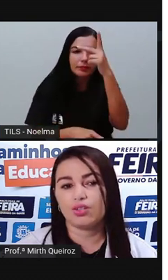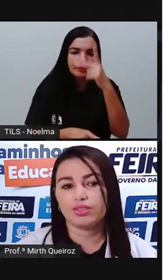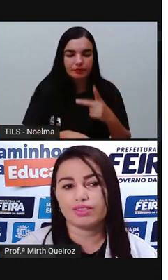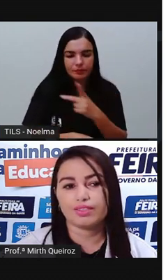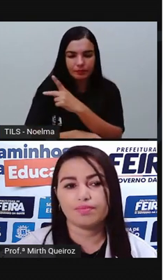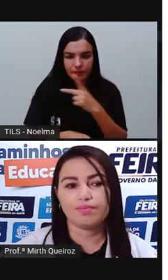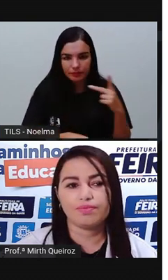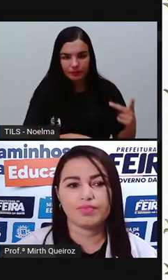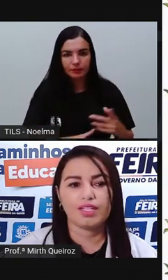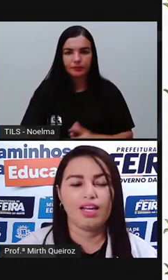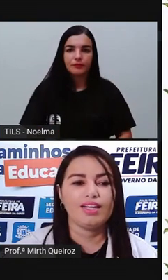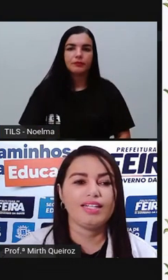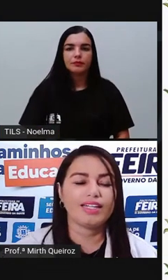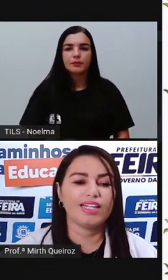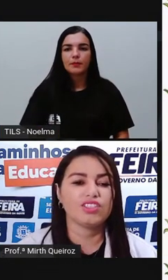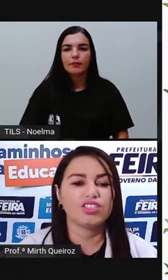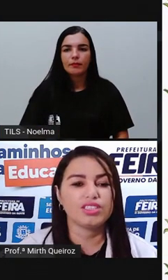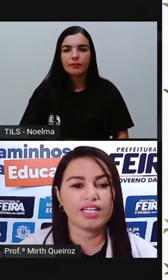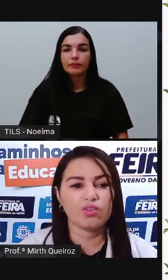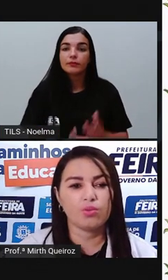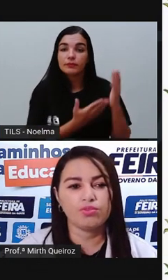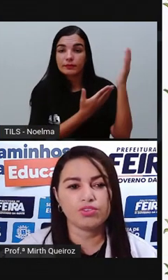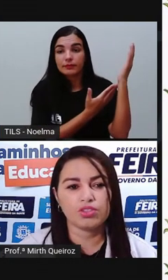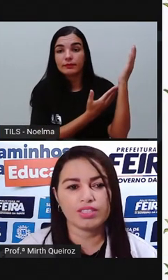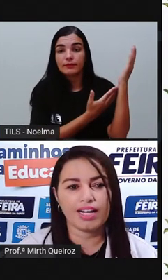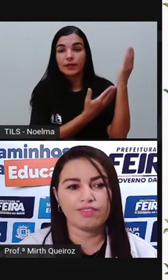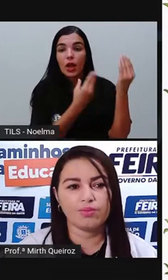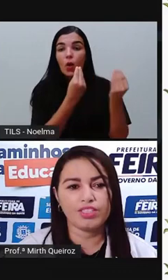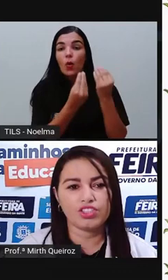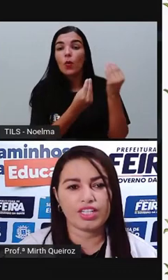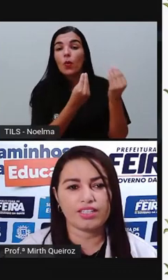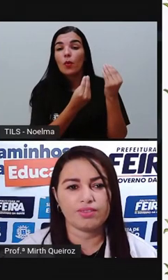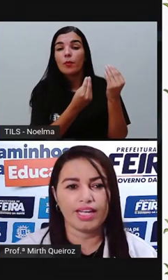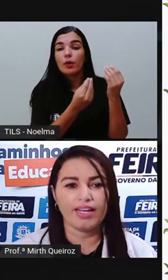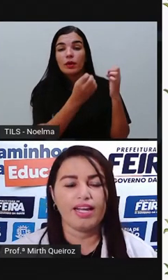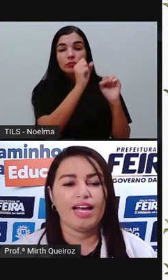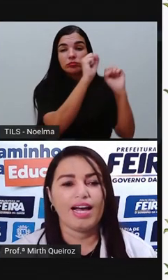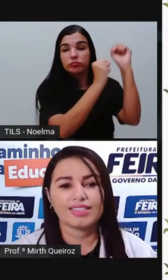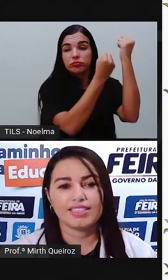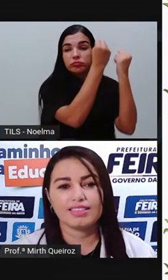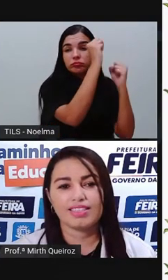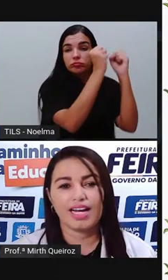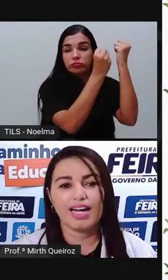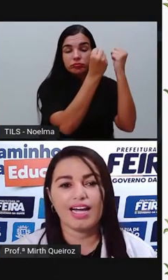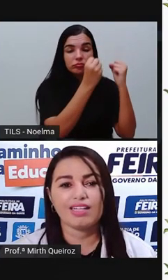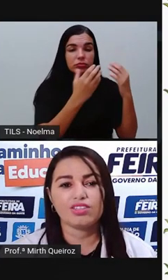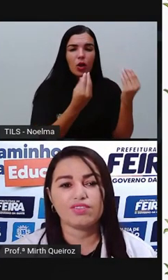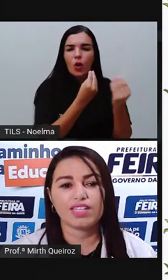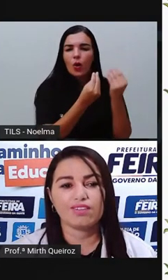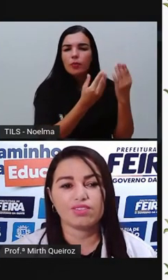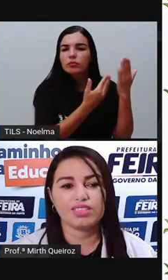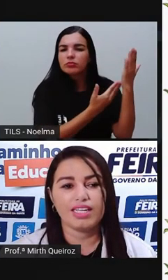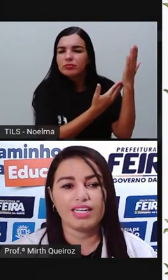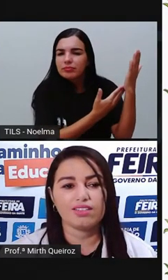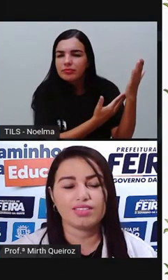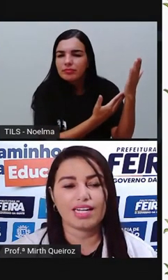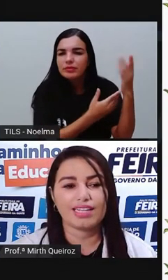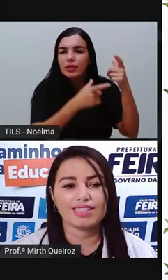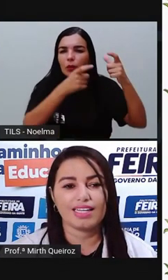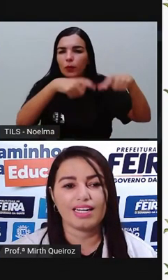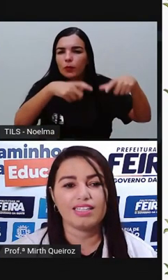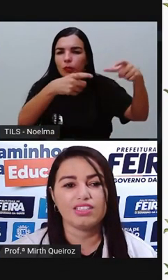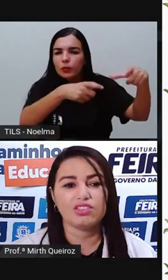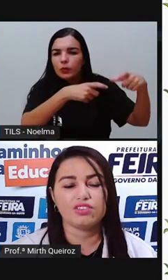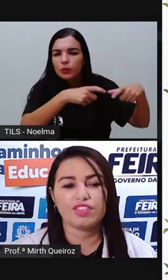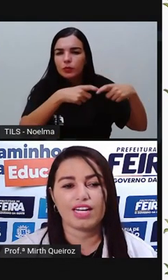religiosos. E aqui a gente tem como funcionava o engenho, né? A senzala, onde ficavam os negros, a